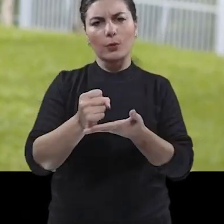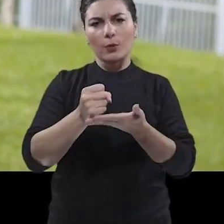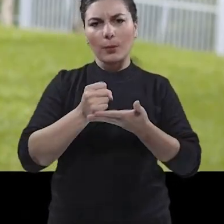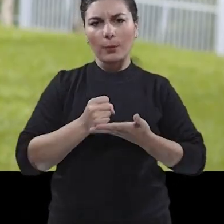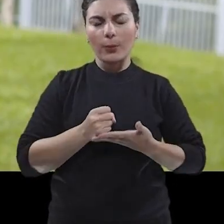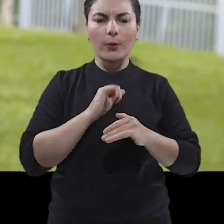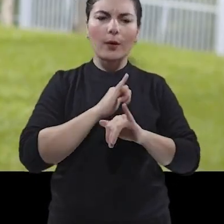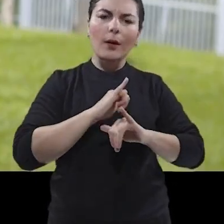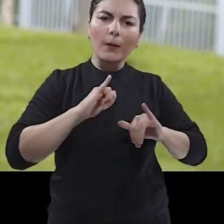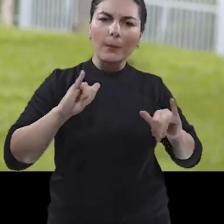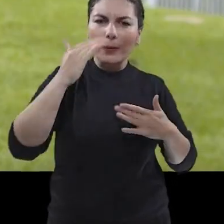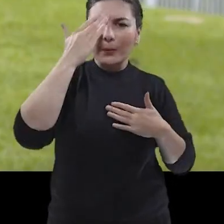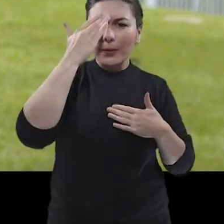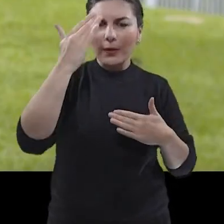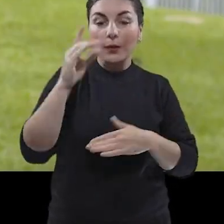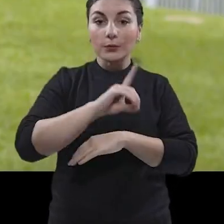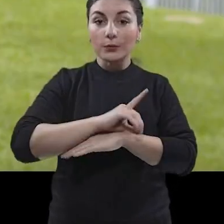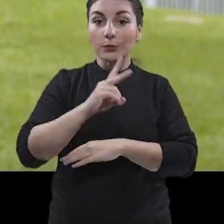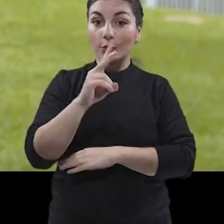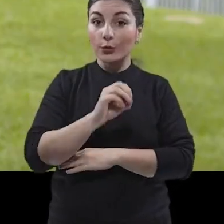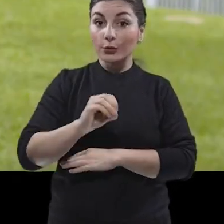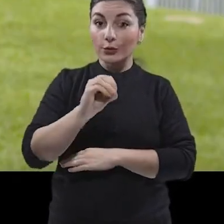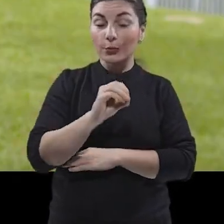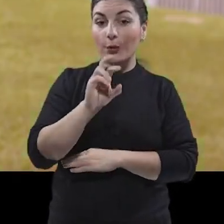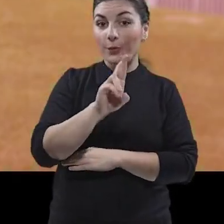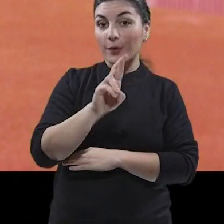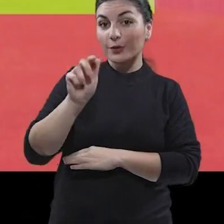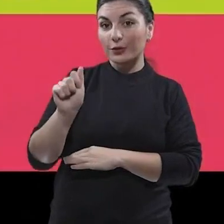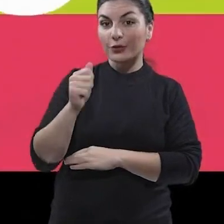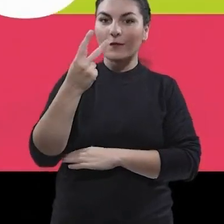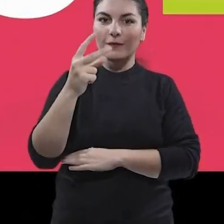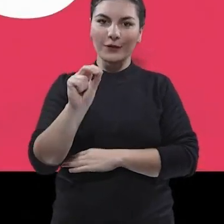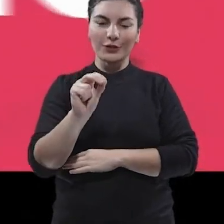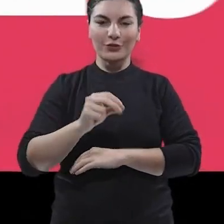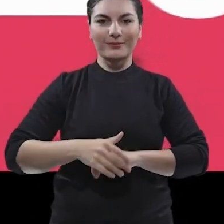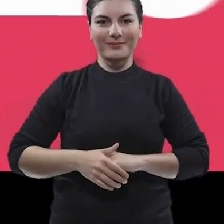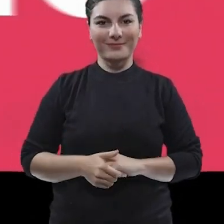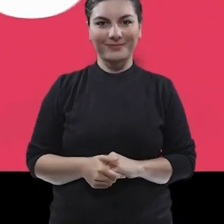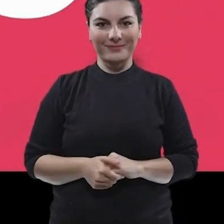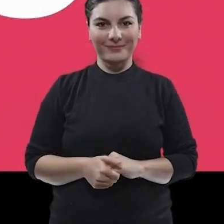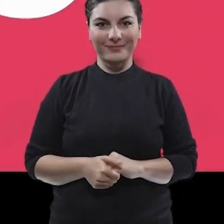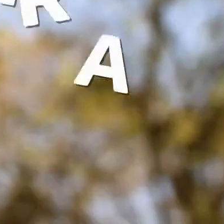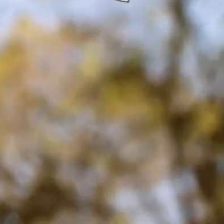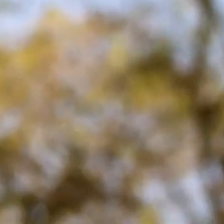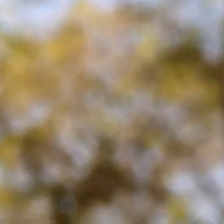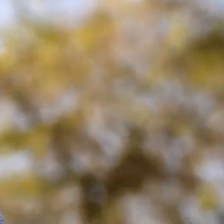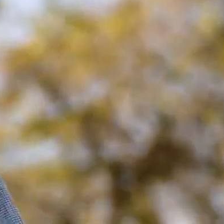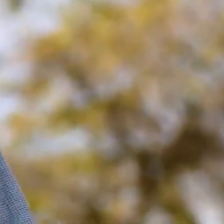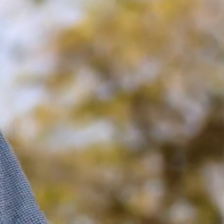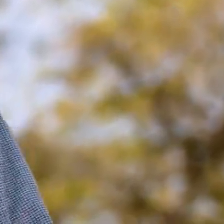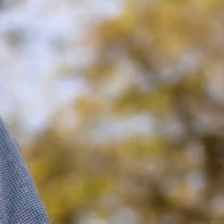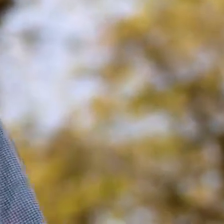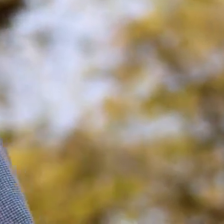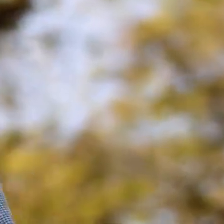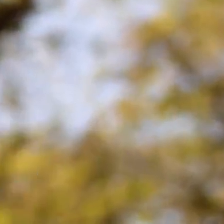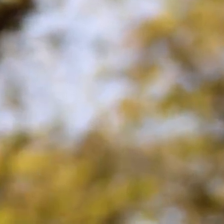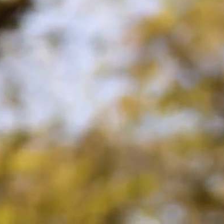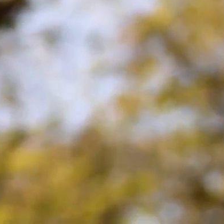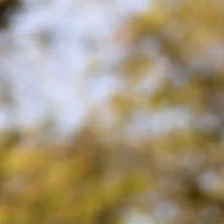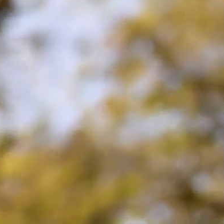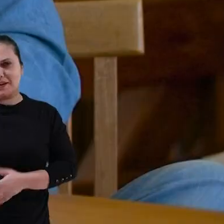tudo Obrigado pela campanha E dia 2 de outubro, Roberto Argenta é 20 Vieira 12,